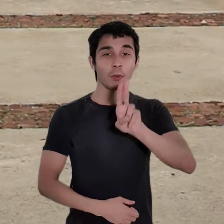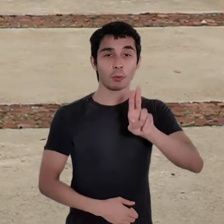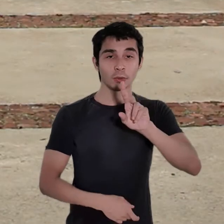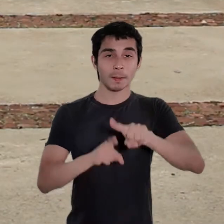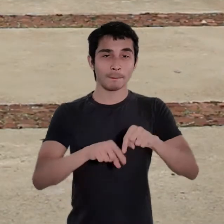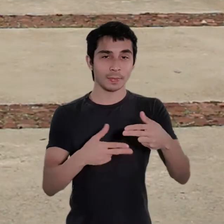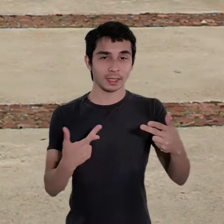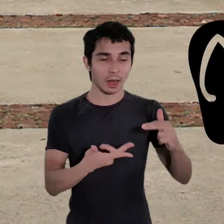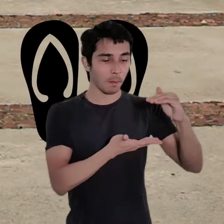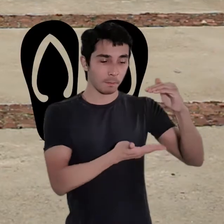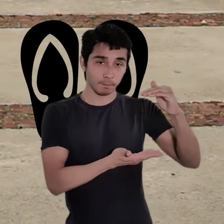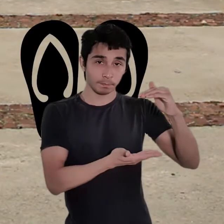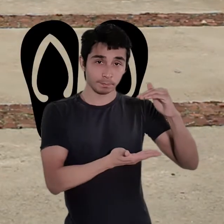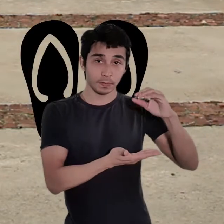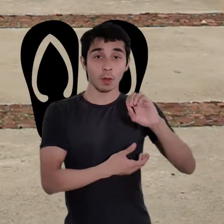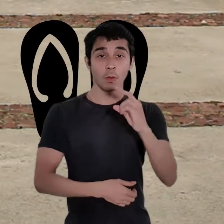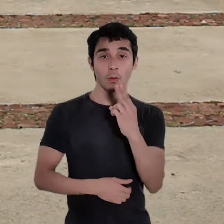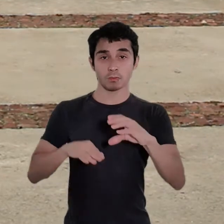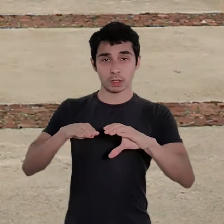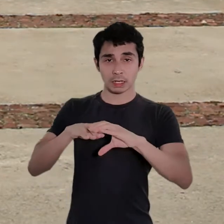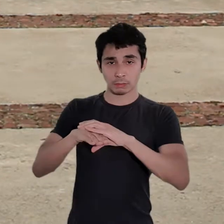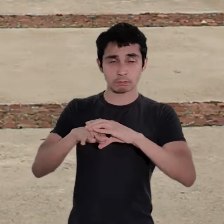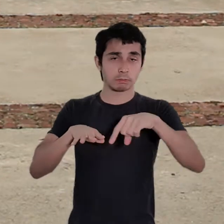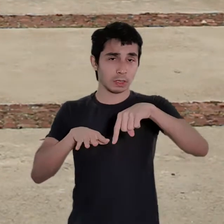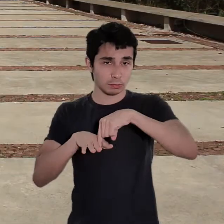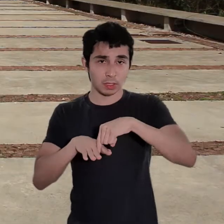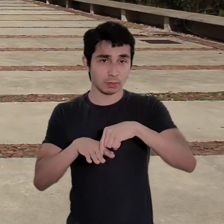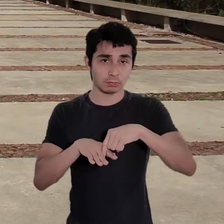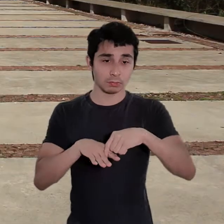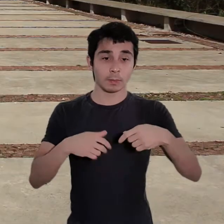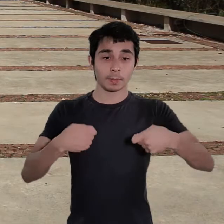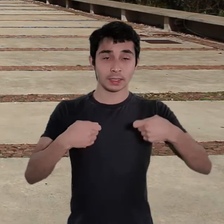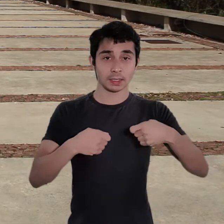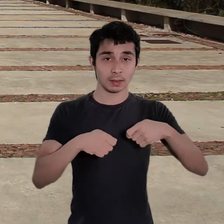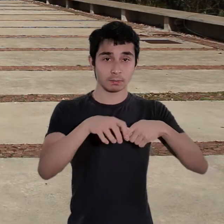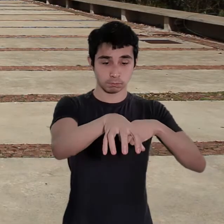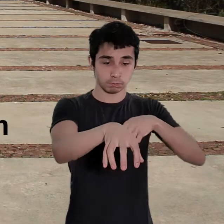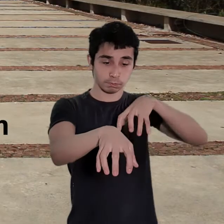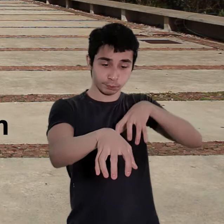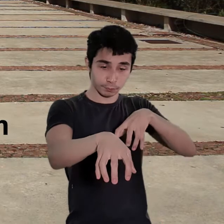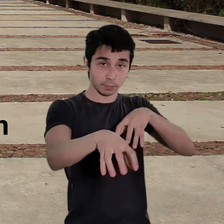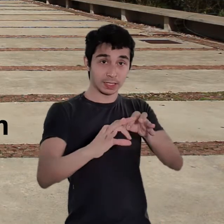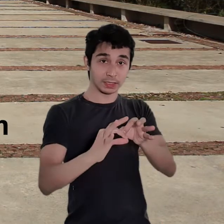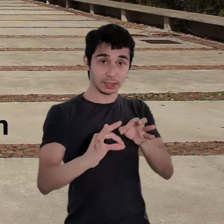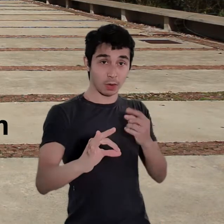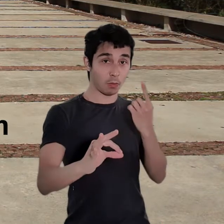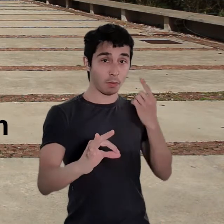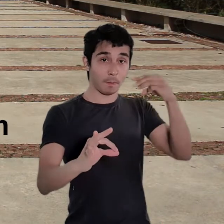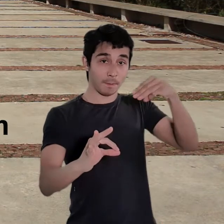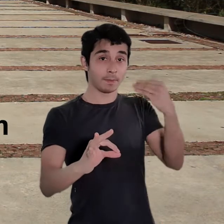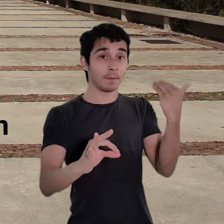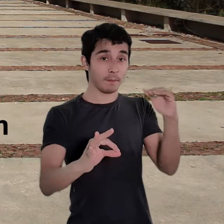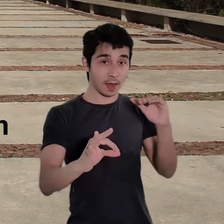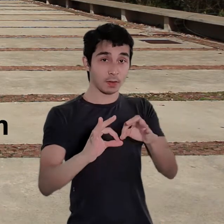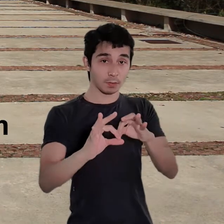uma garrafa PET, pode ser um calçado. A gente colocou um à frente do outro, alinhado ali numa posição mais ou menos de um metro e meio de distância,